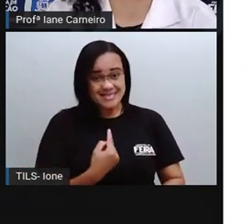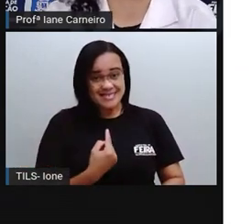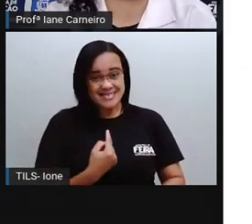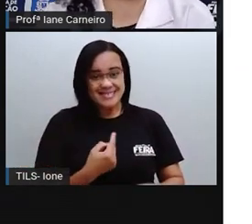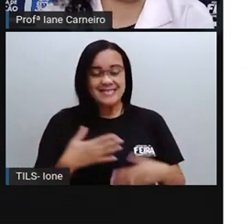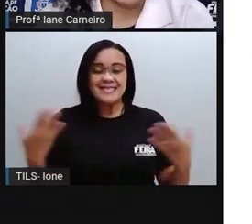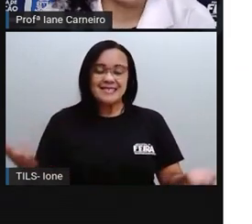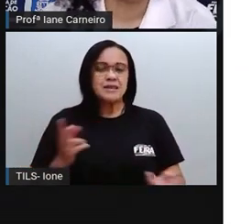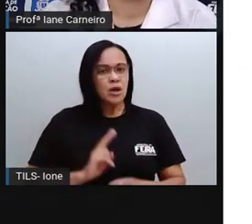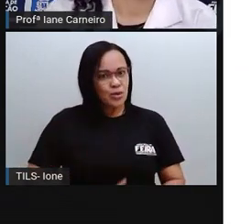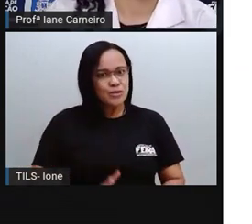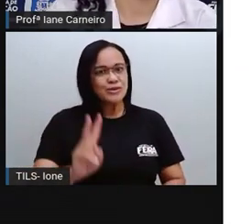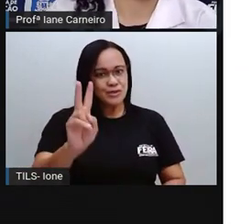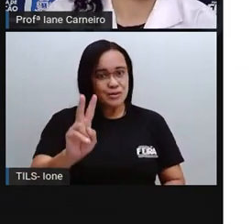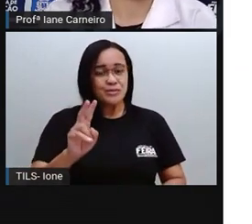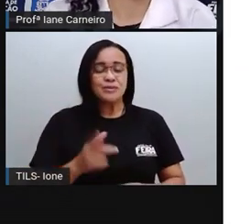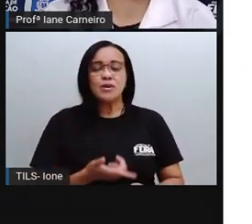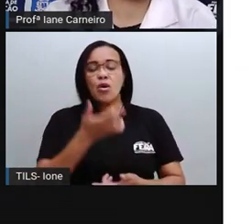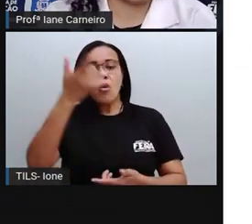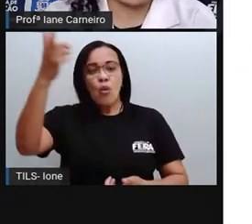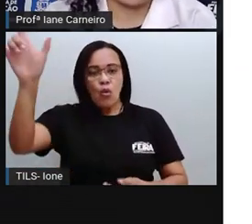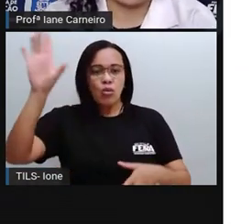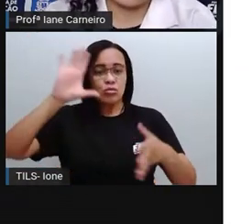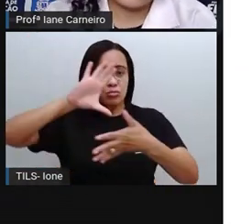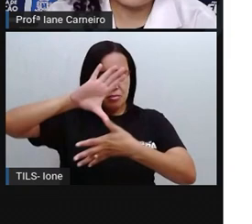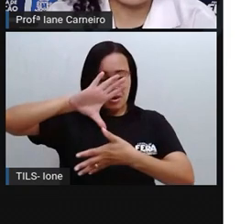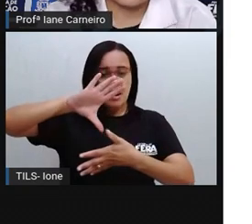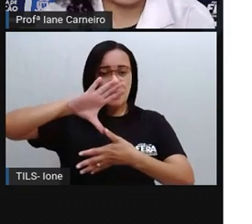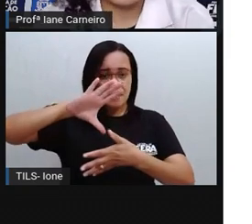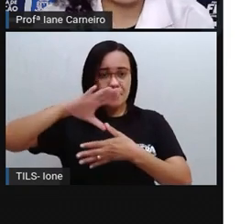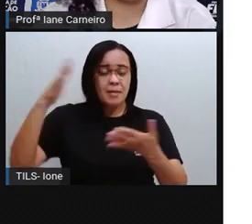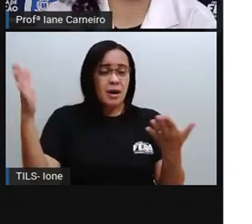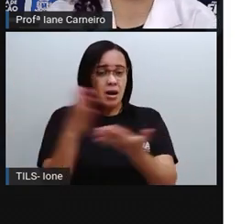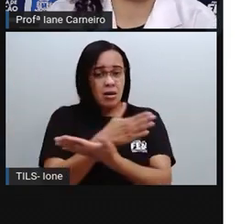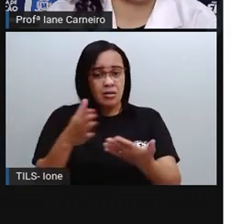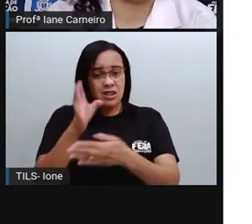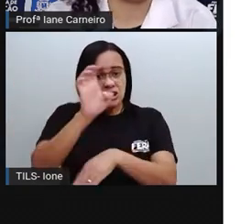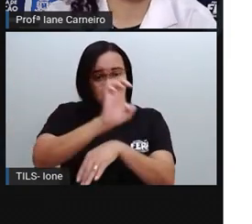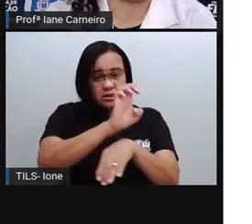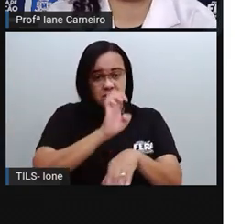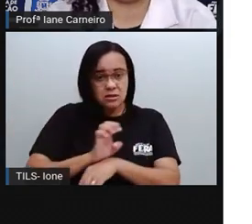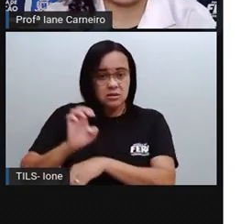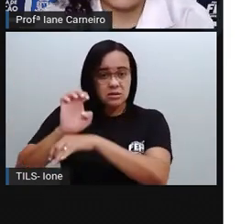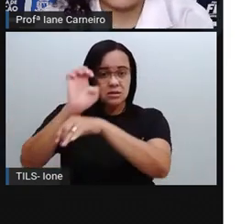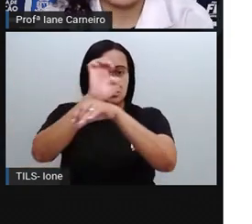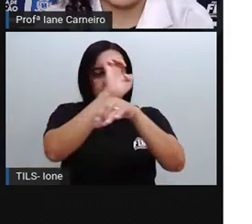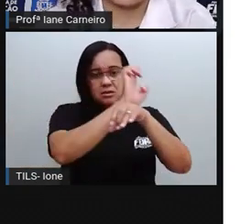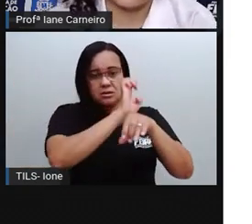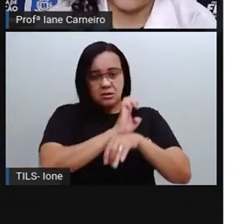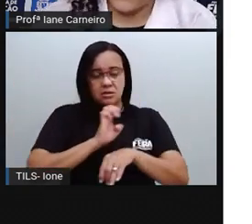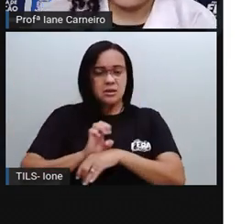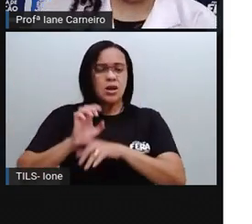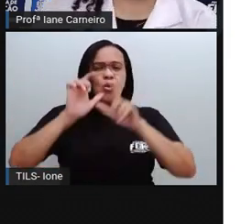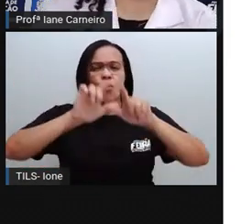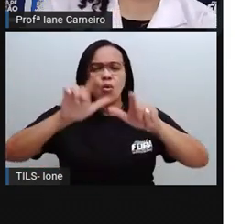aqui outro mapa, né? Agora, com cada estado, pra vocês verem, né? A localização deles, tá bom? Então, no